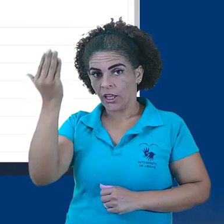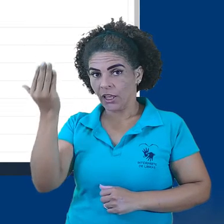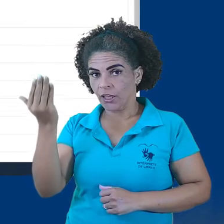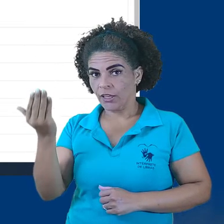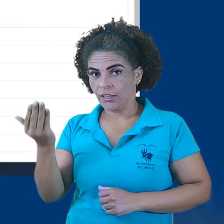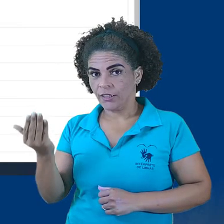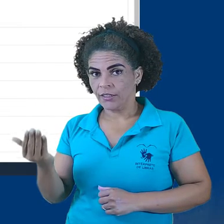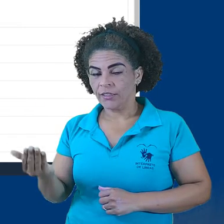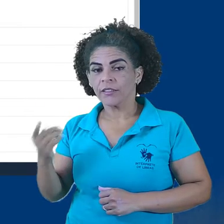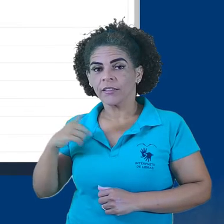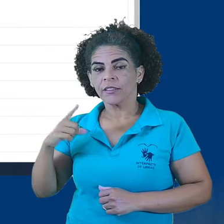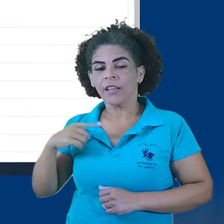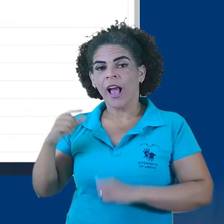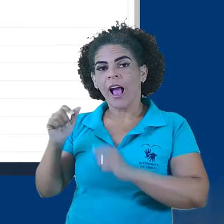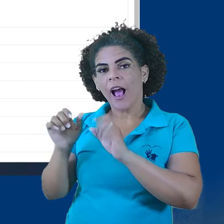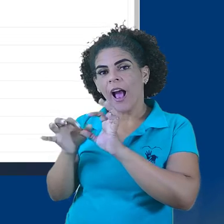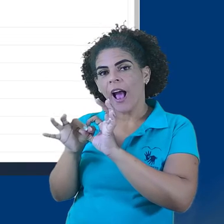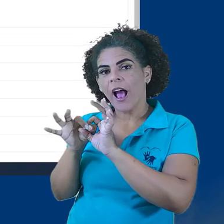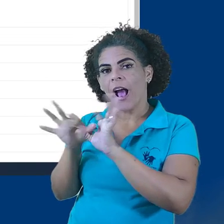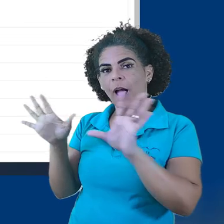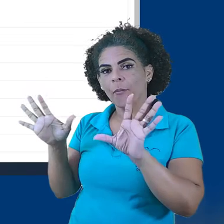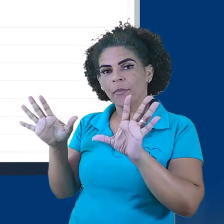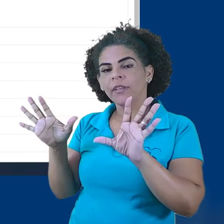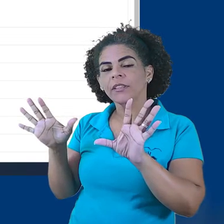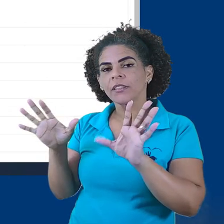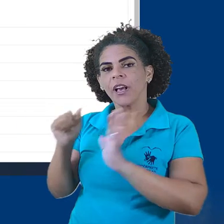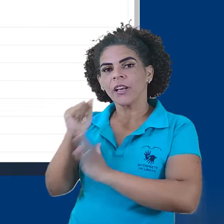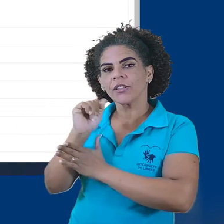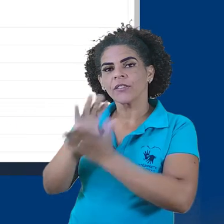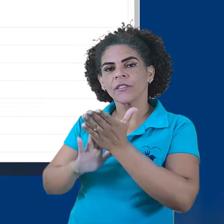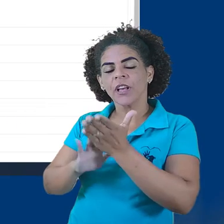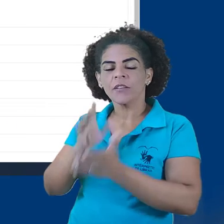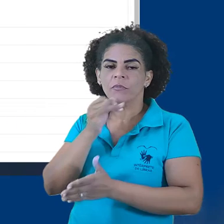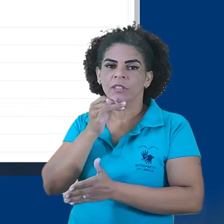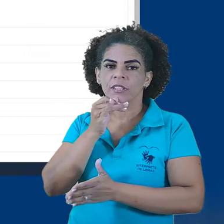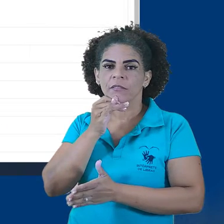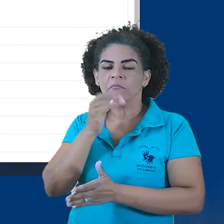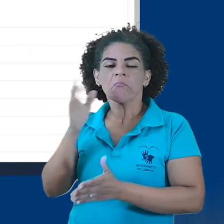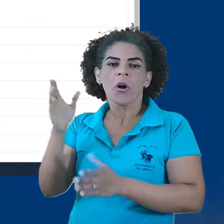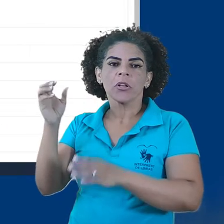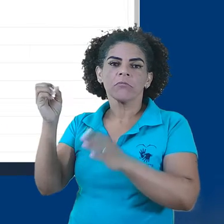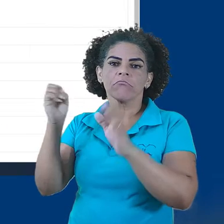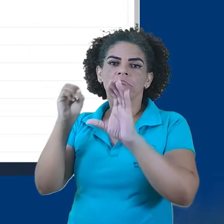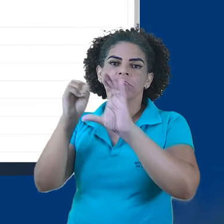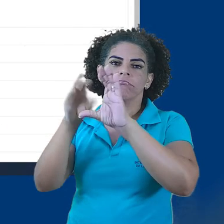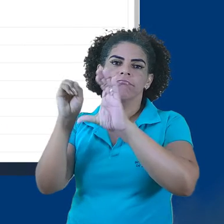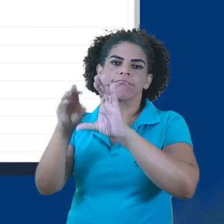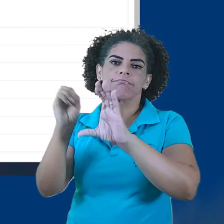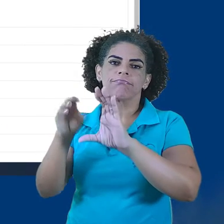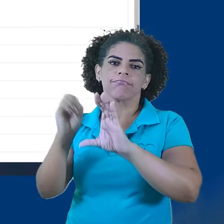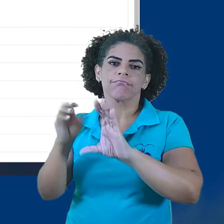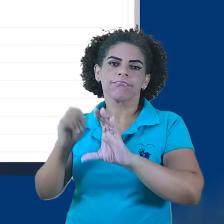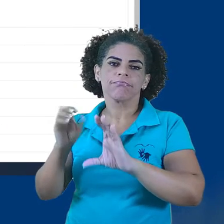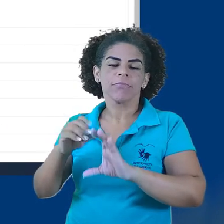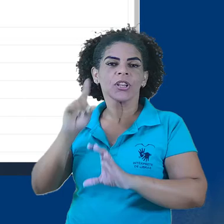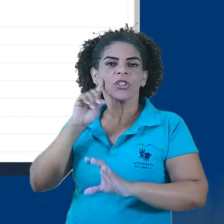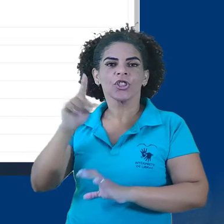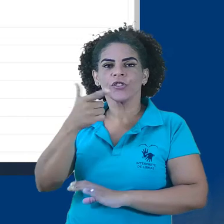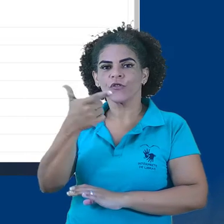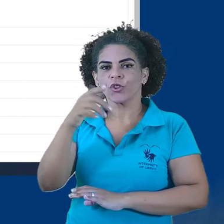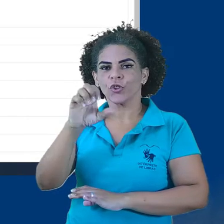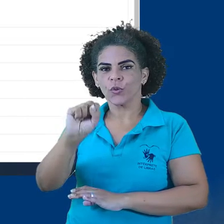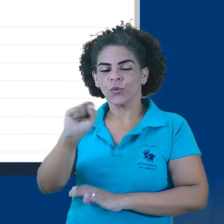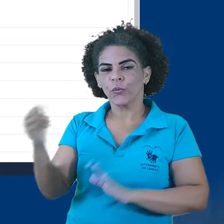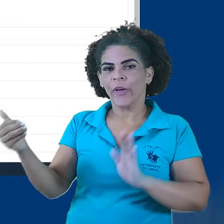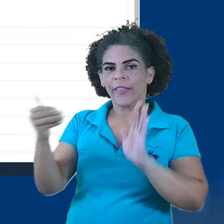ser alibilitadas para funcionar. Esta atividade, por exemplo, permite envios a partir do dia 28